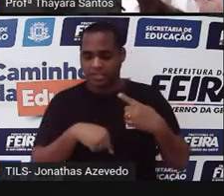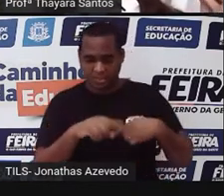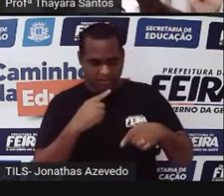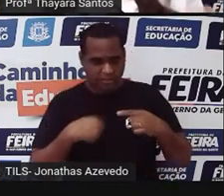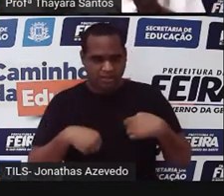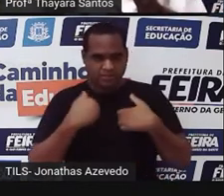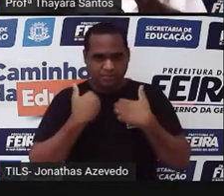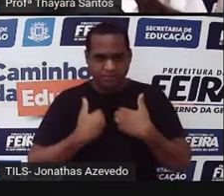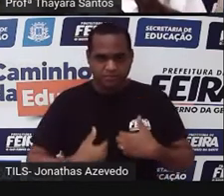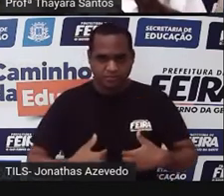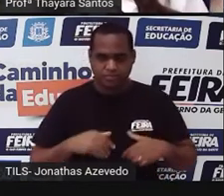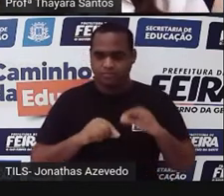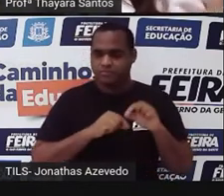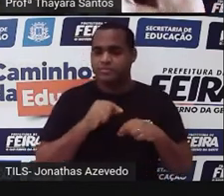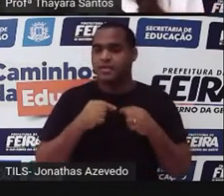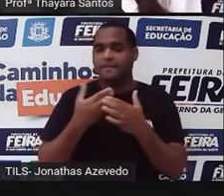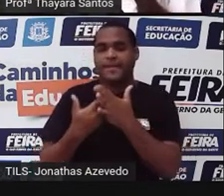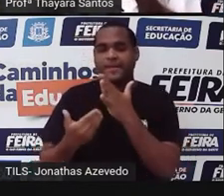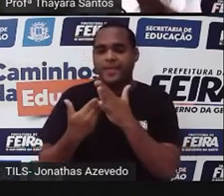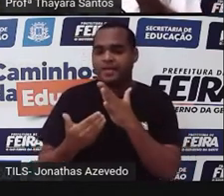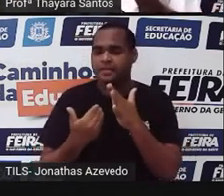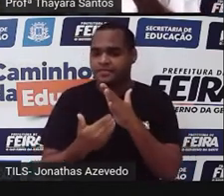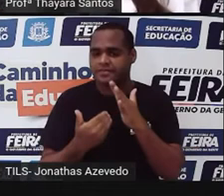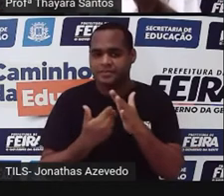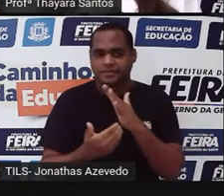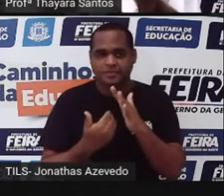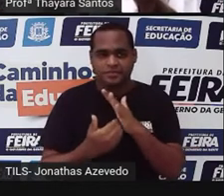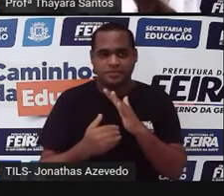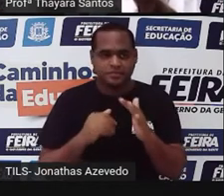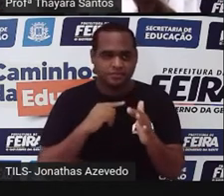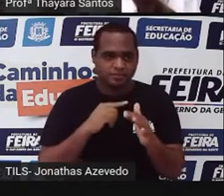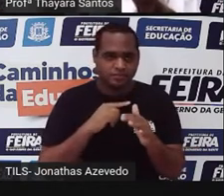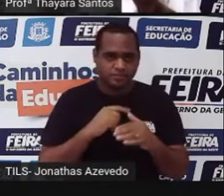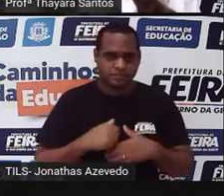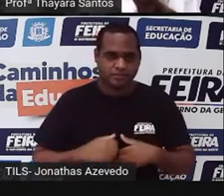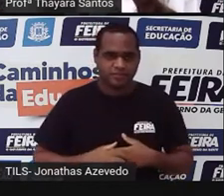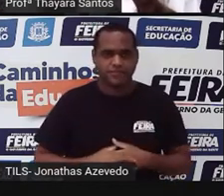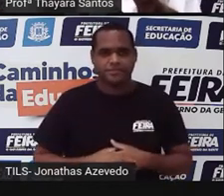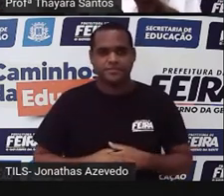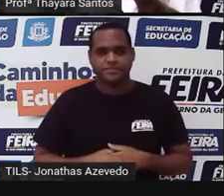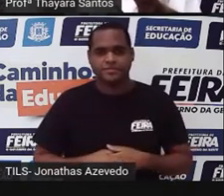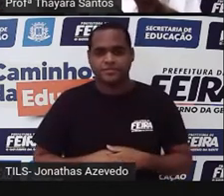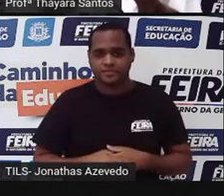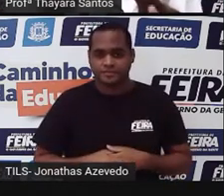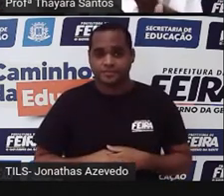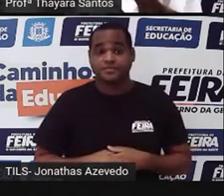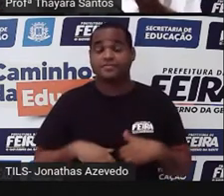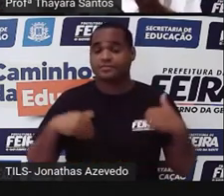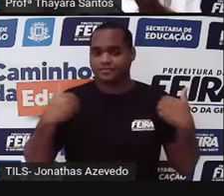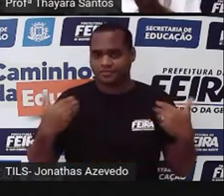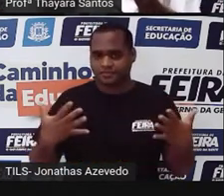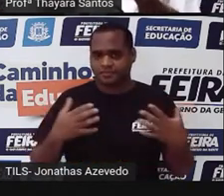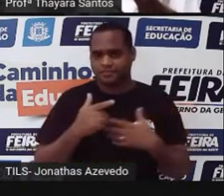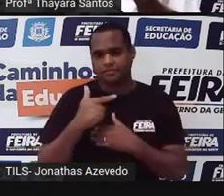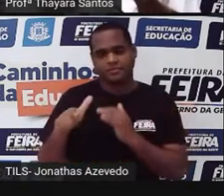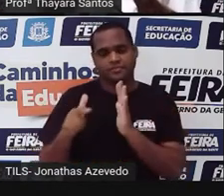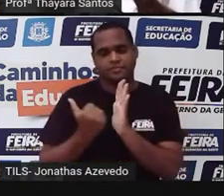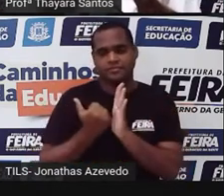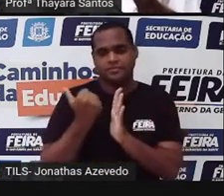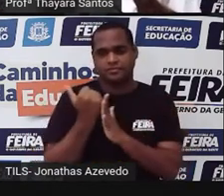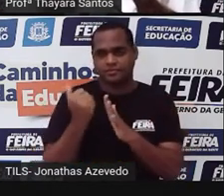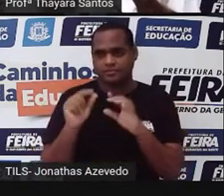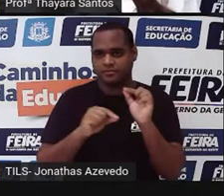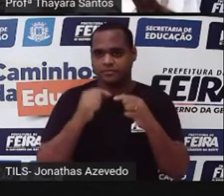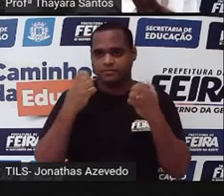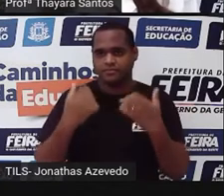ele é perdido depois. Então, o tempo todo ele tá se renovando. E, além disso, os moluscos